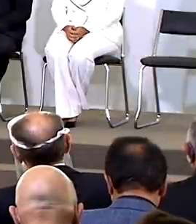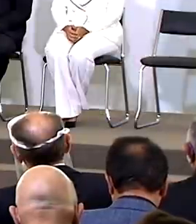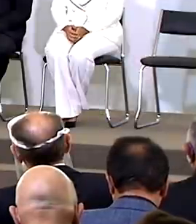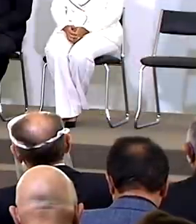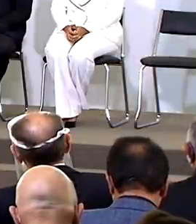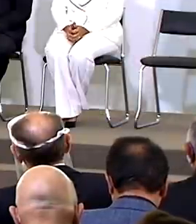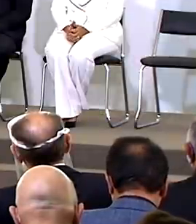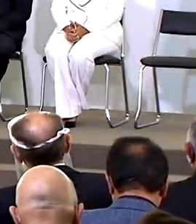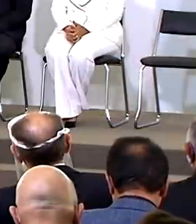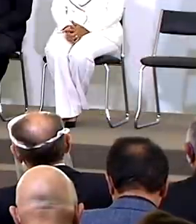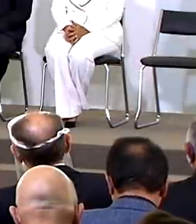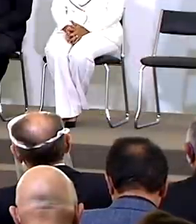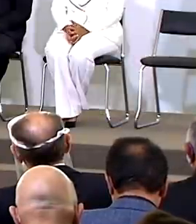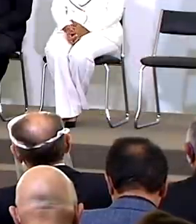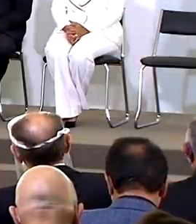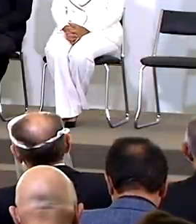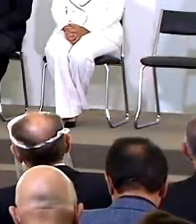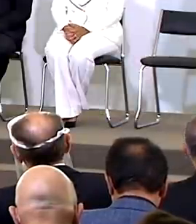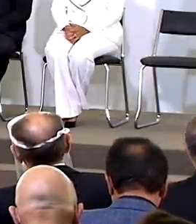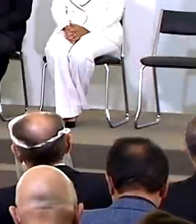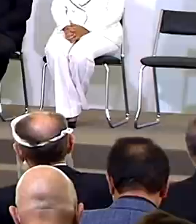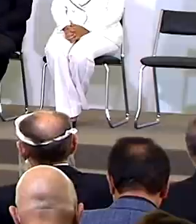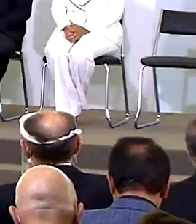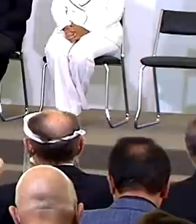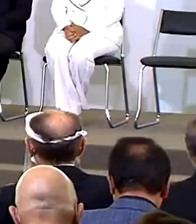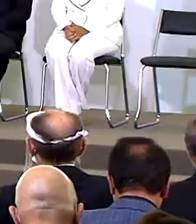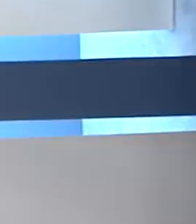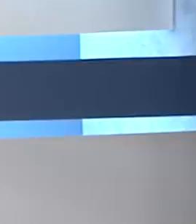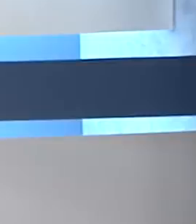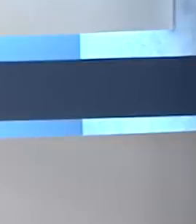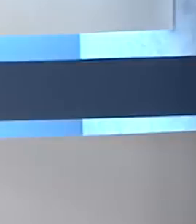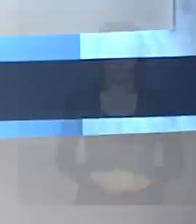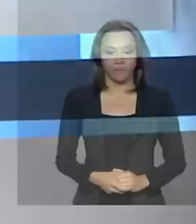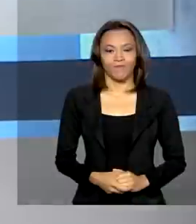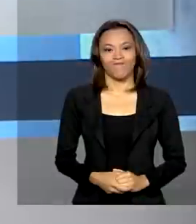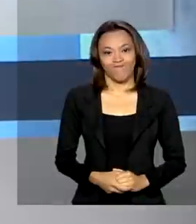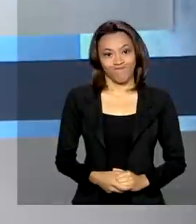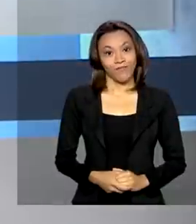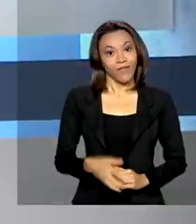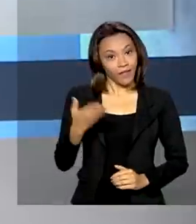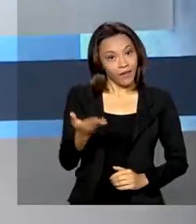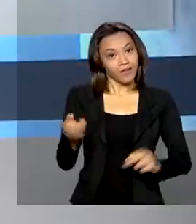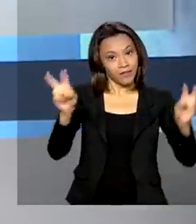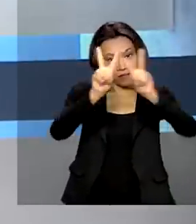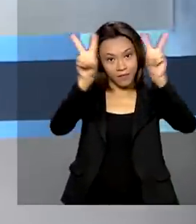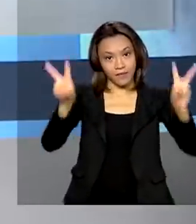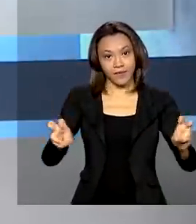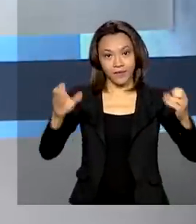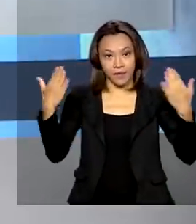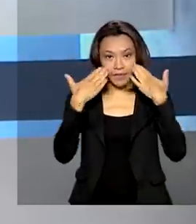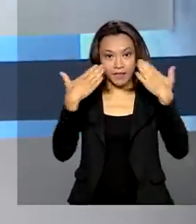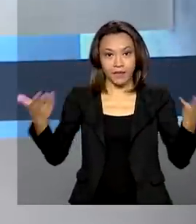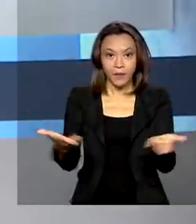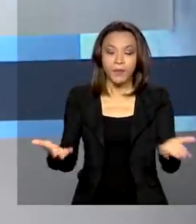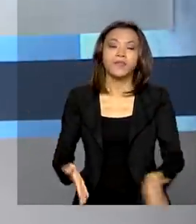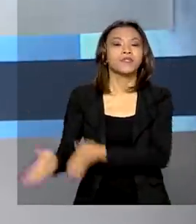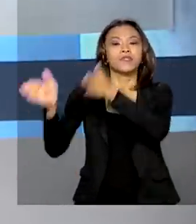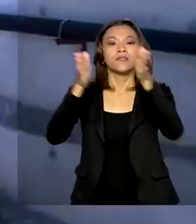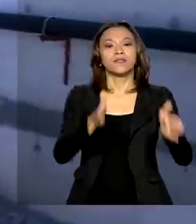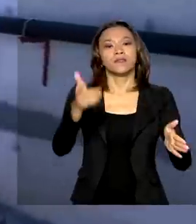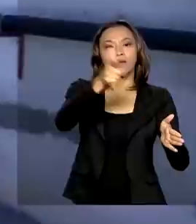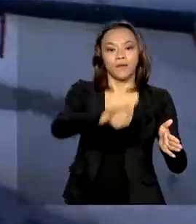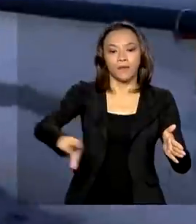o nosso trabalho em felicidade para a nossa população. Esse é um dos assuntos desta edição e veja também.